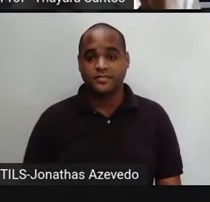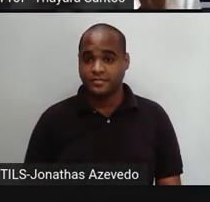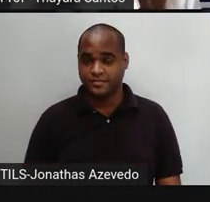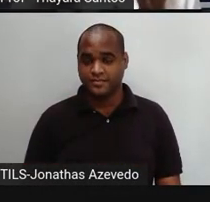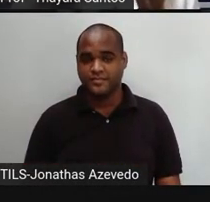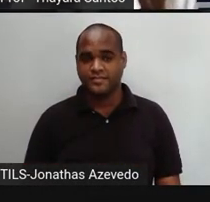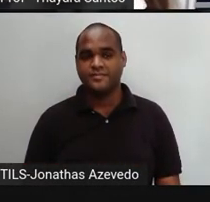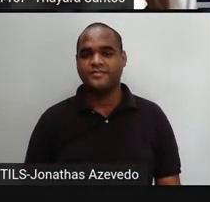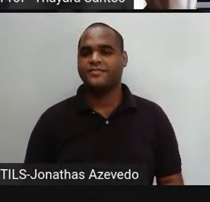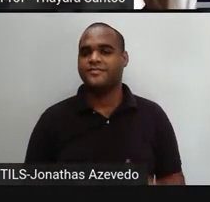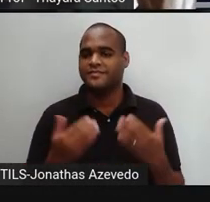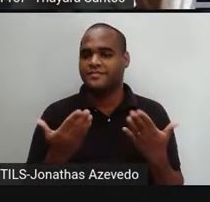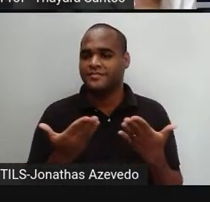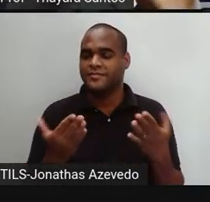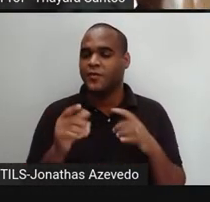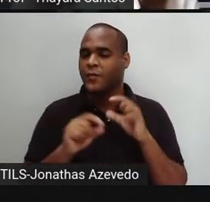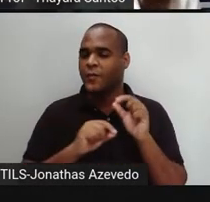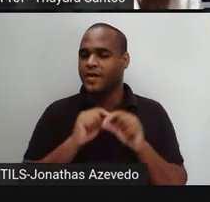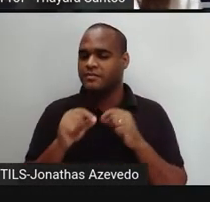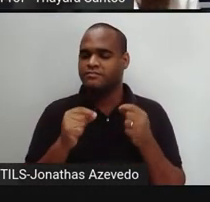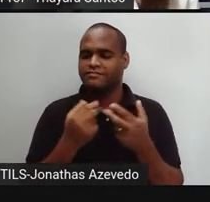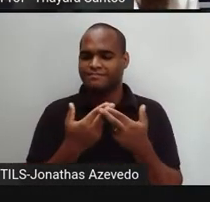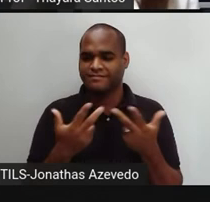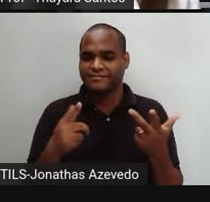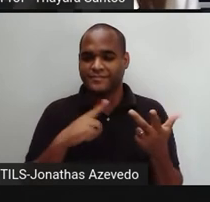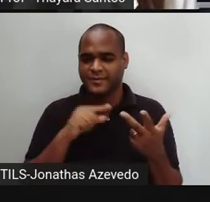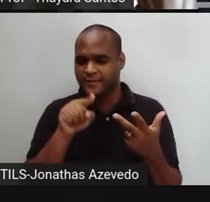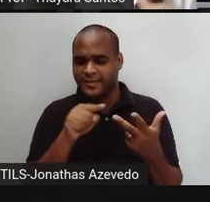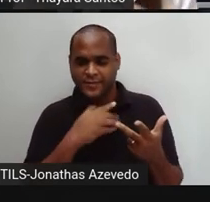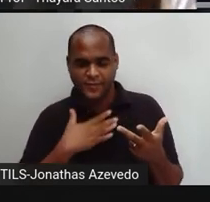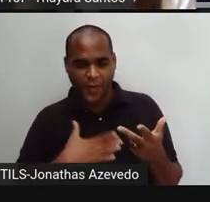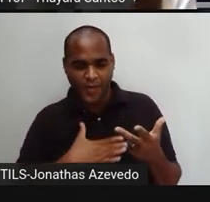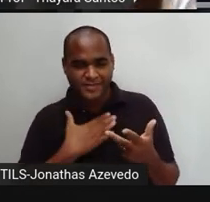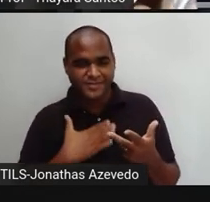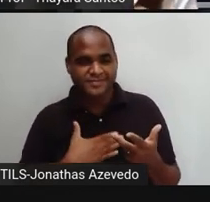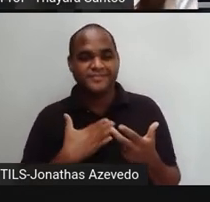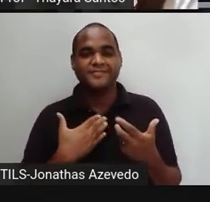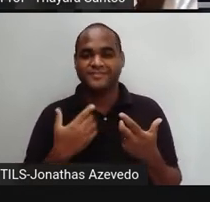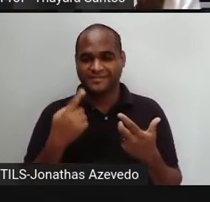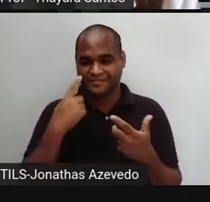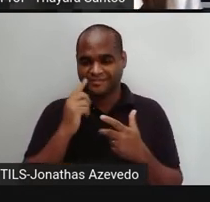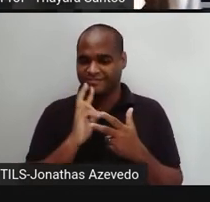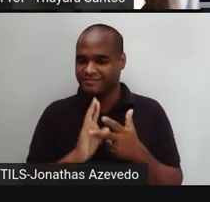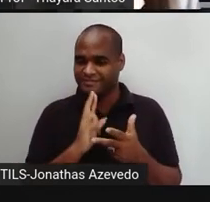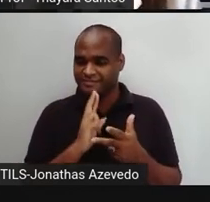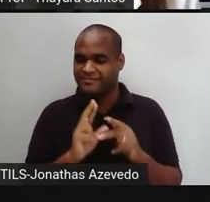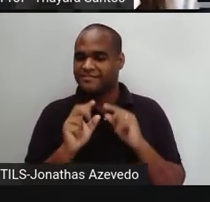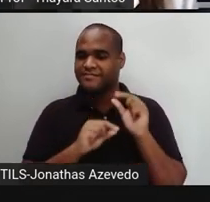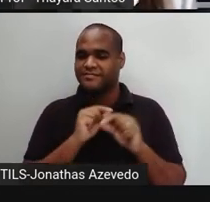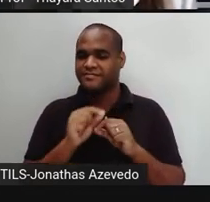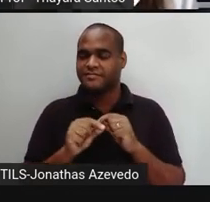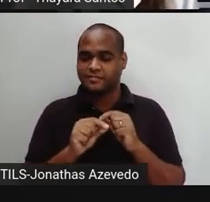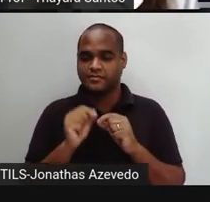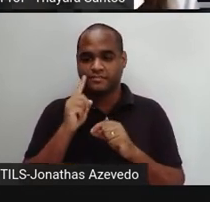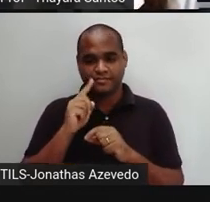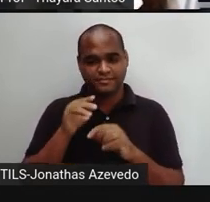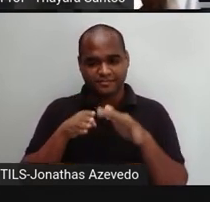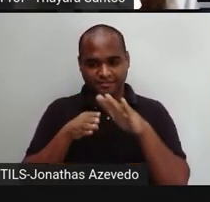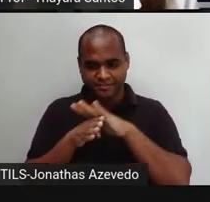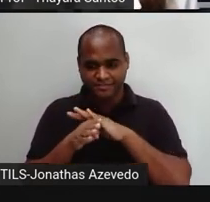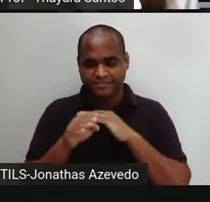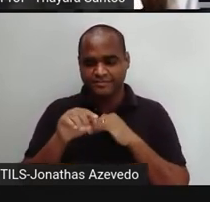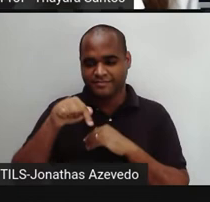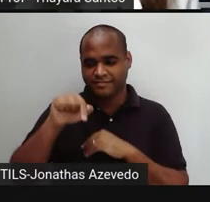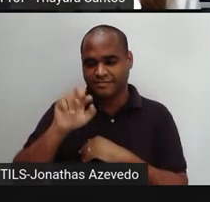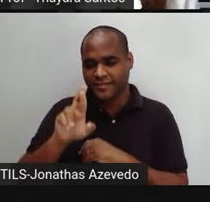Agora, a gente vai para a hora que eu sei que vocês aí do outro lado mais gostam que é a hora da atividade. Para ter acesso a essa atividade é só apontar